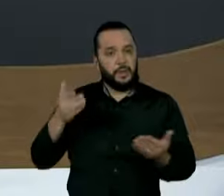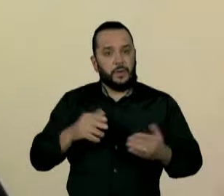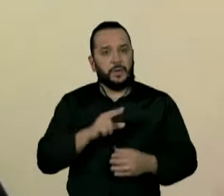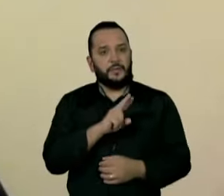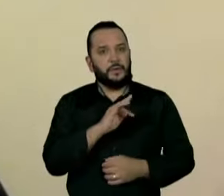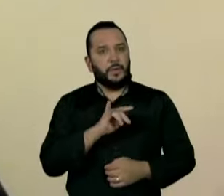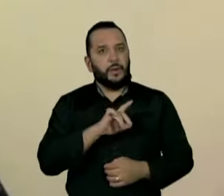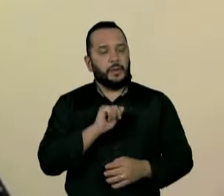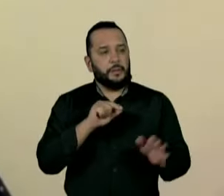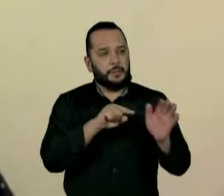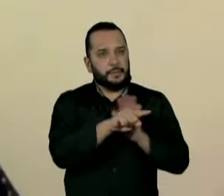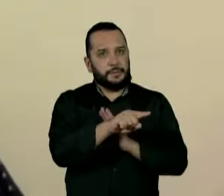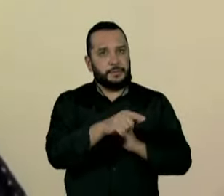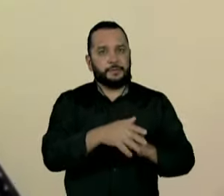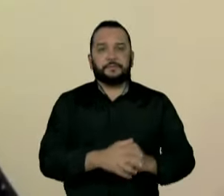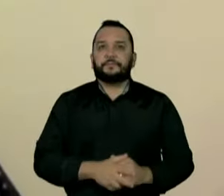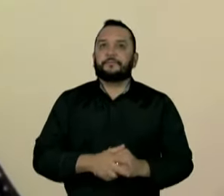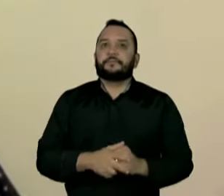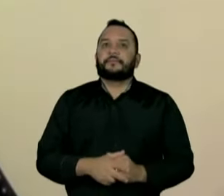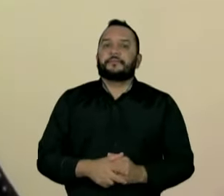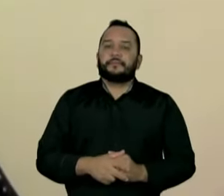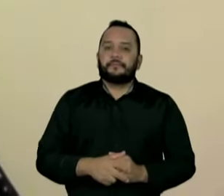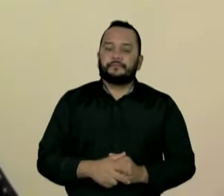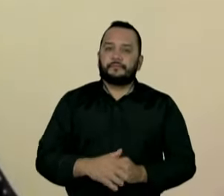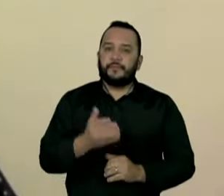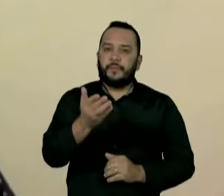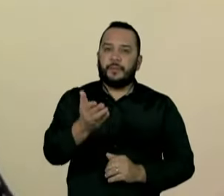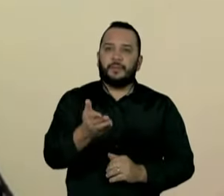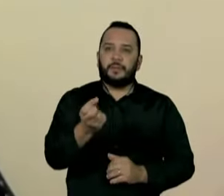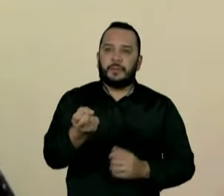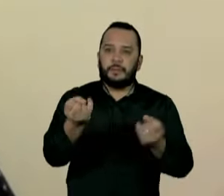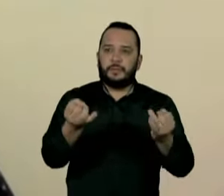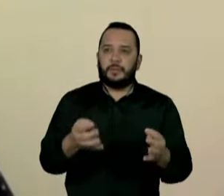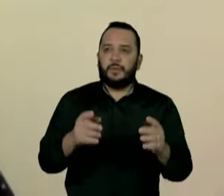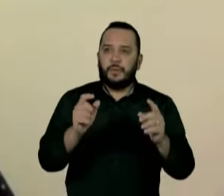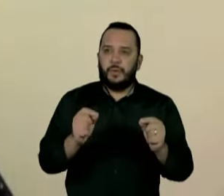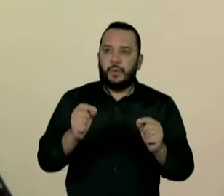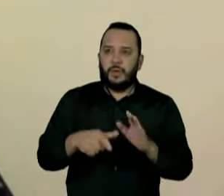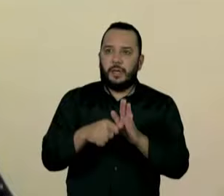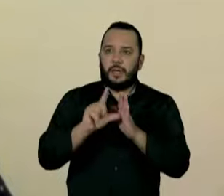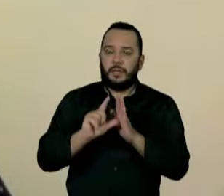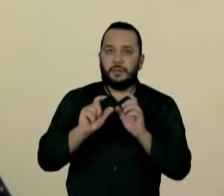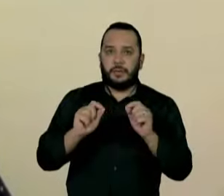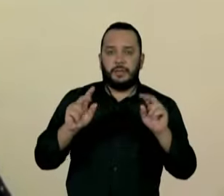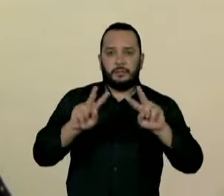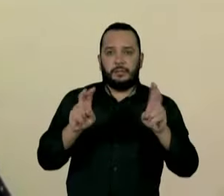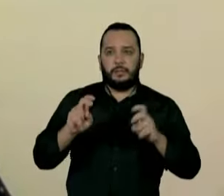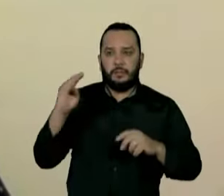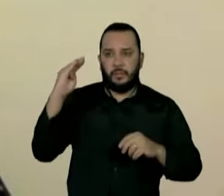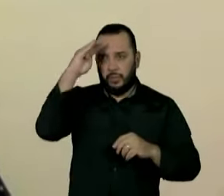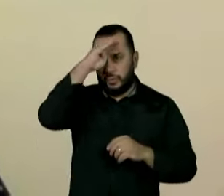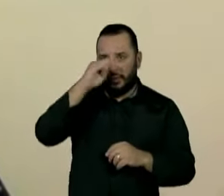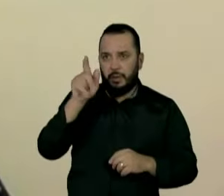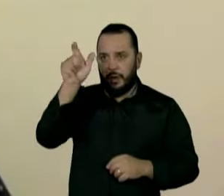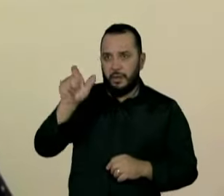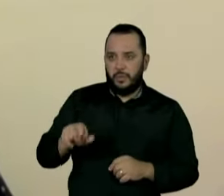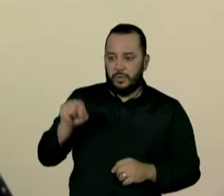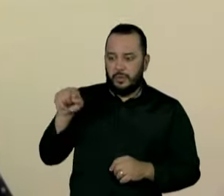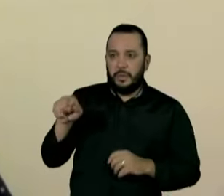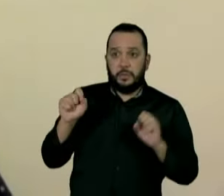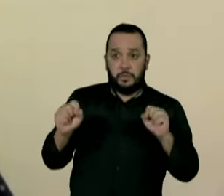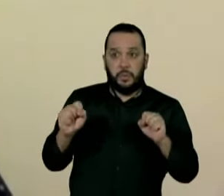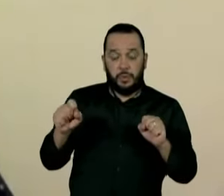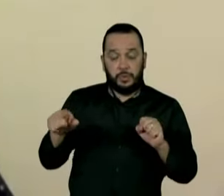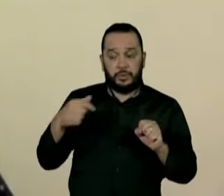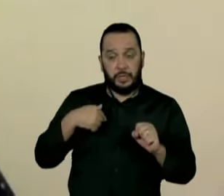Diga lá, Vitória. O senhor falava anteriormente sobre Bolsonaro, que ele pode também